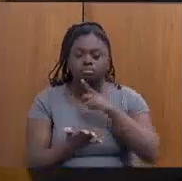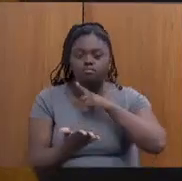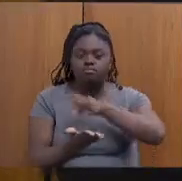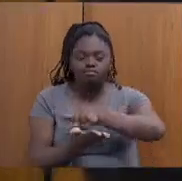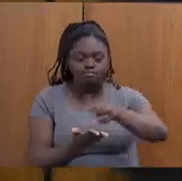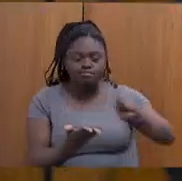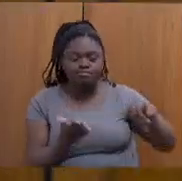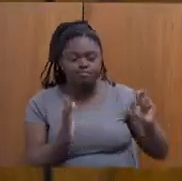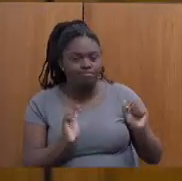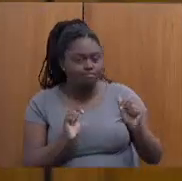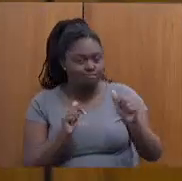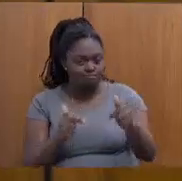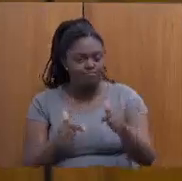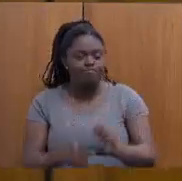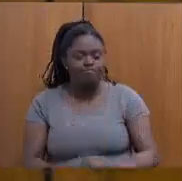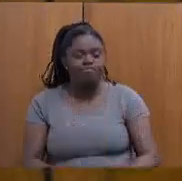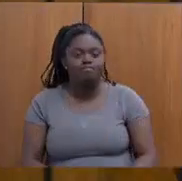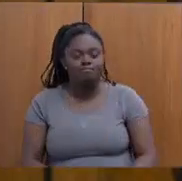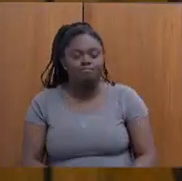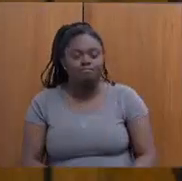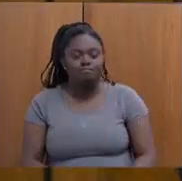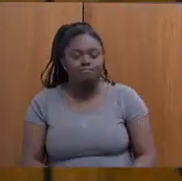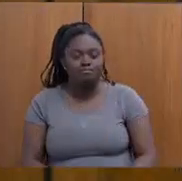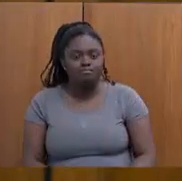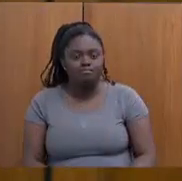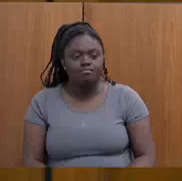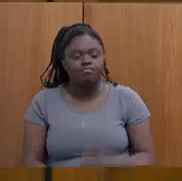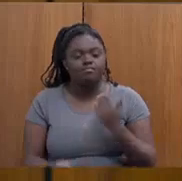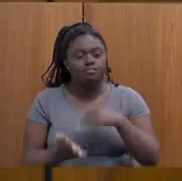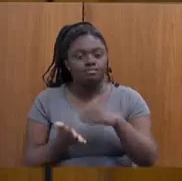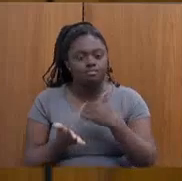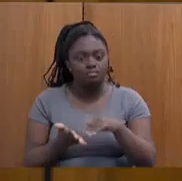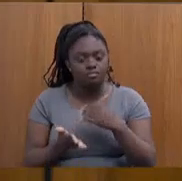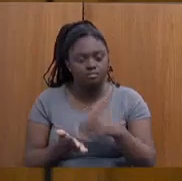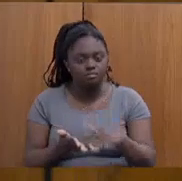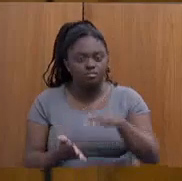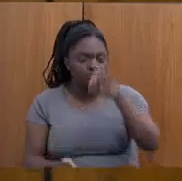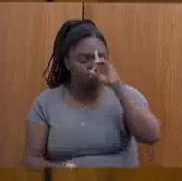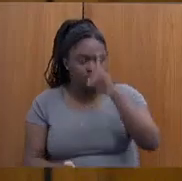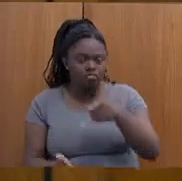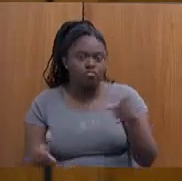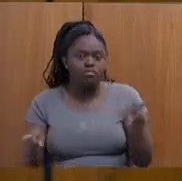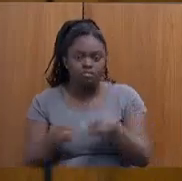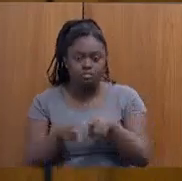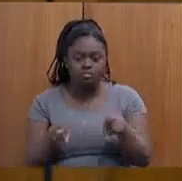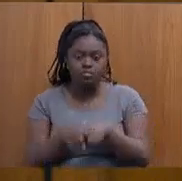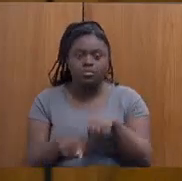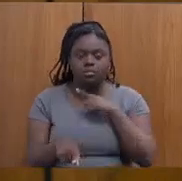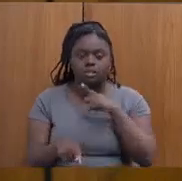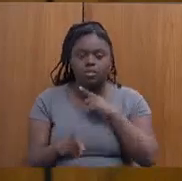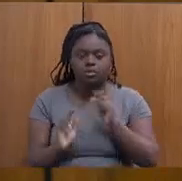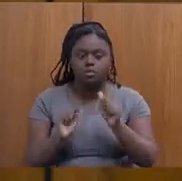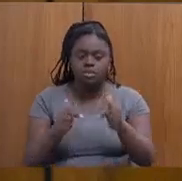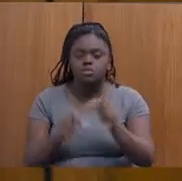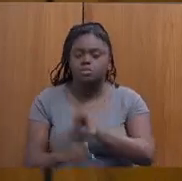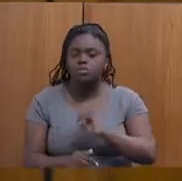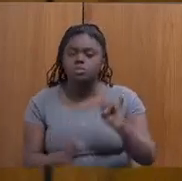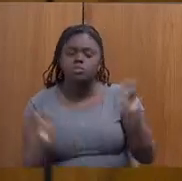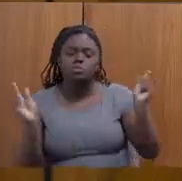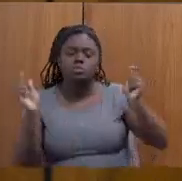intersetoriais, que a secretaria que a senhora comanda também tem uma atuação. Se a senhora puder